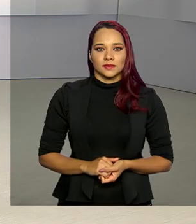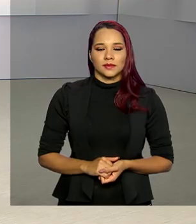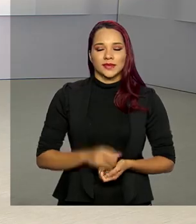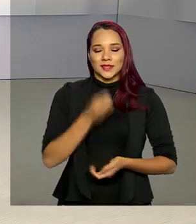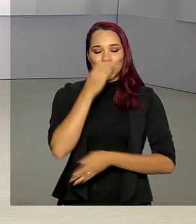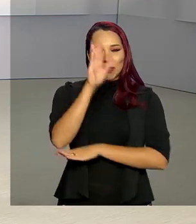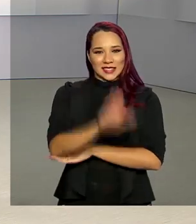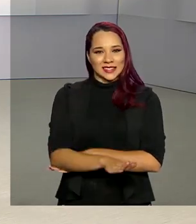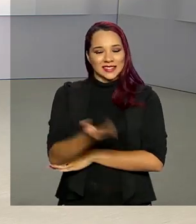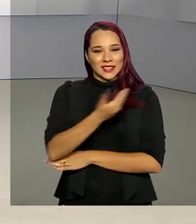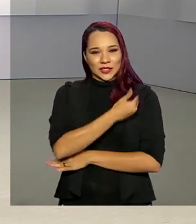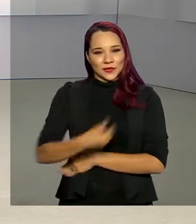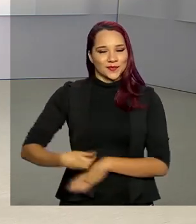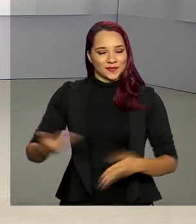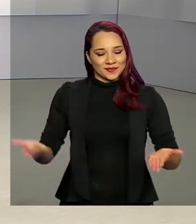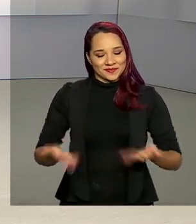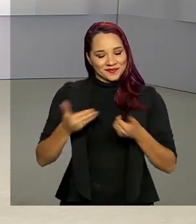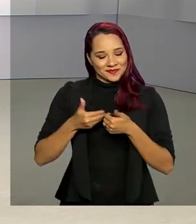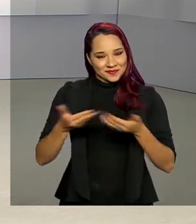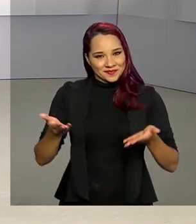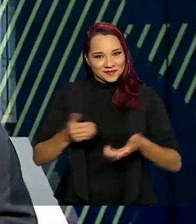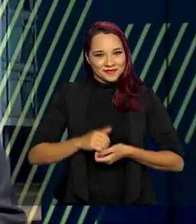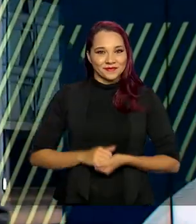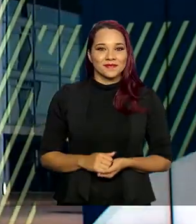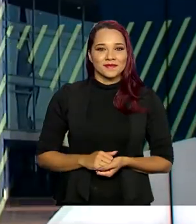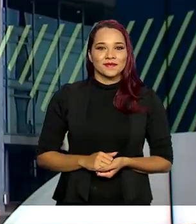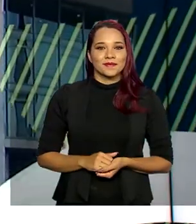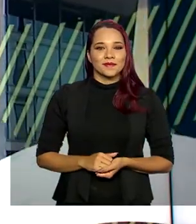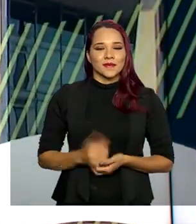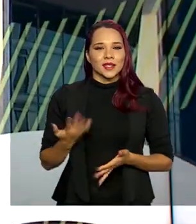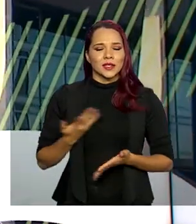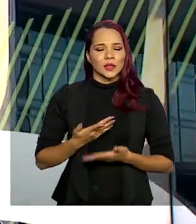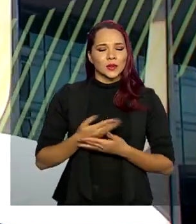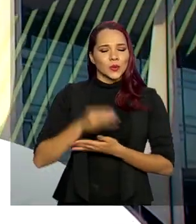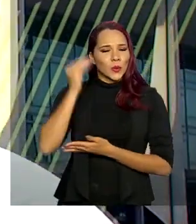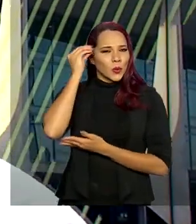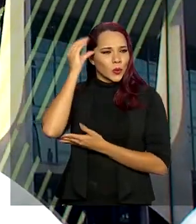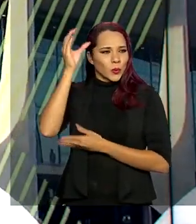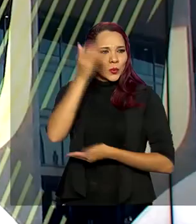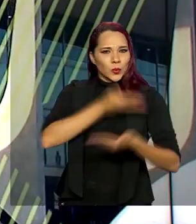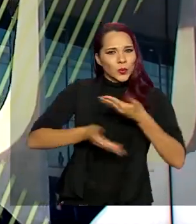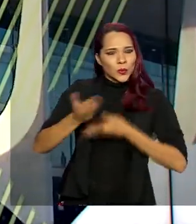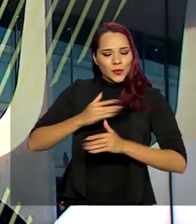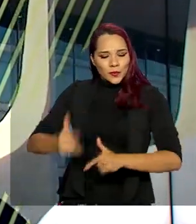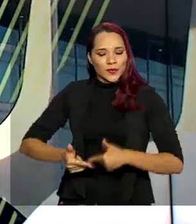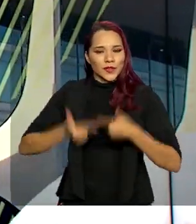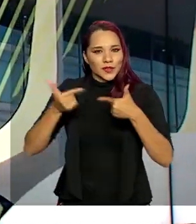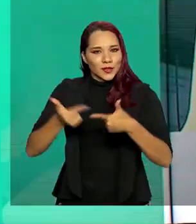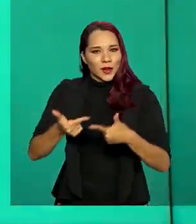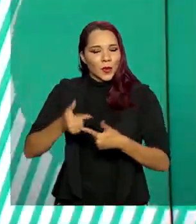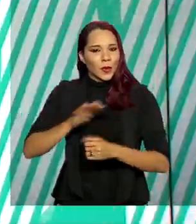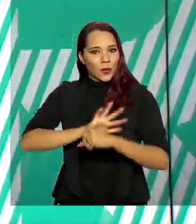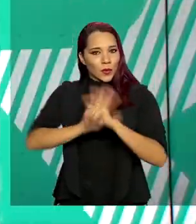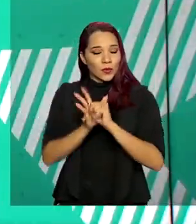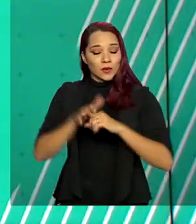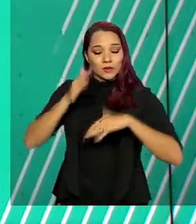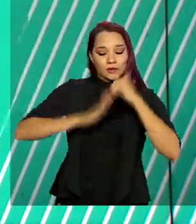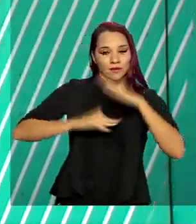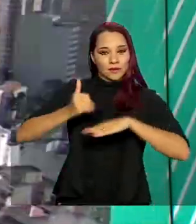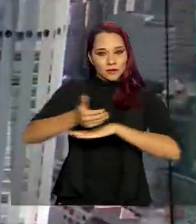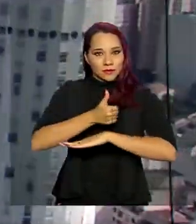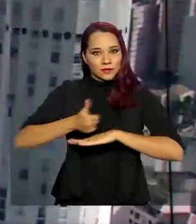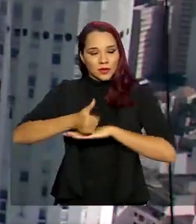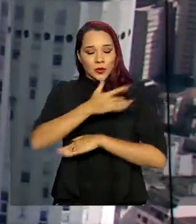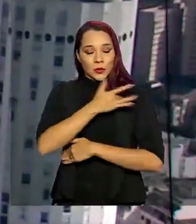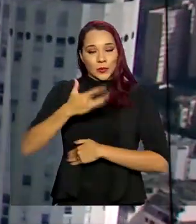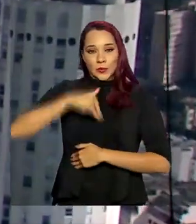Boa tarde, o governo agora já está no ar. Troca de conhecimento para enfrentar o novo coronavírus. Profissionais de saúde